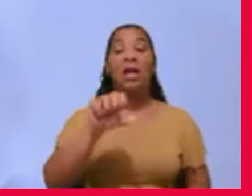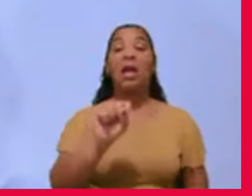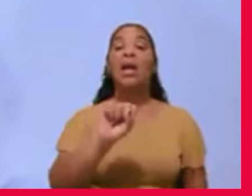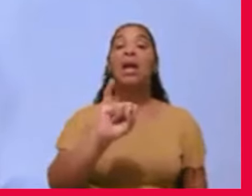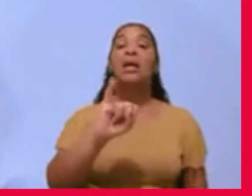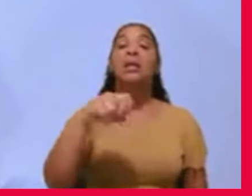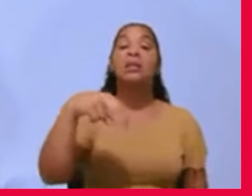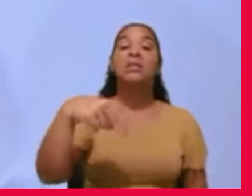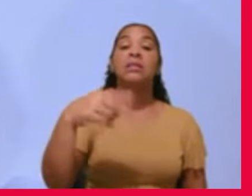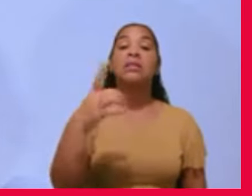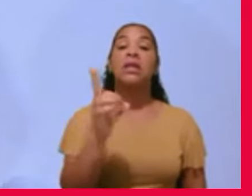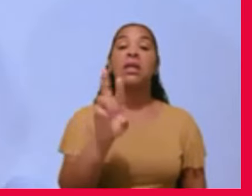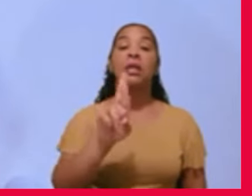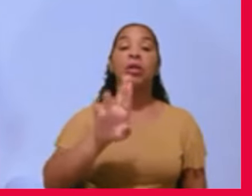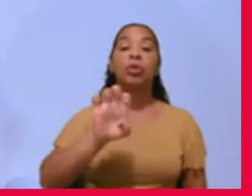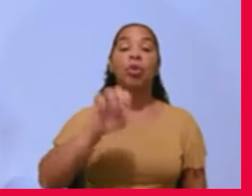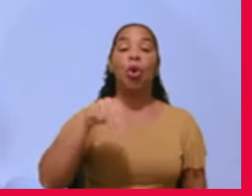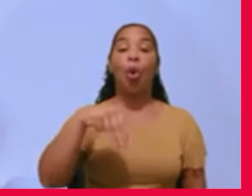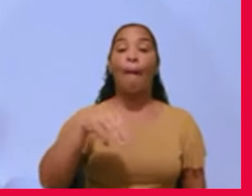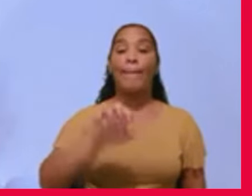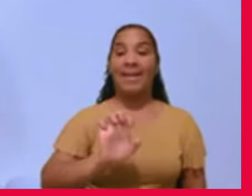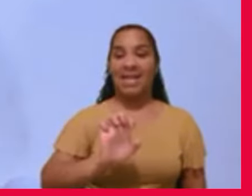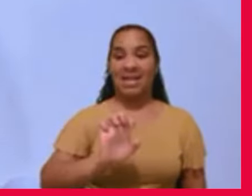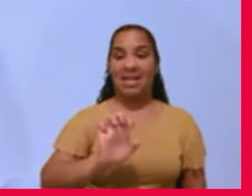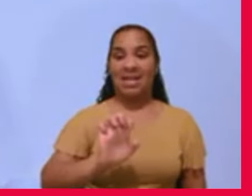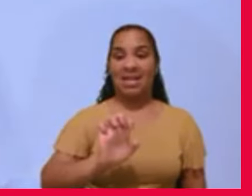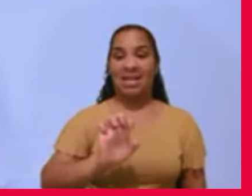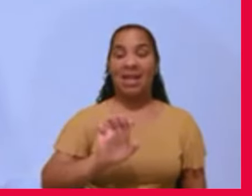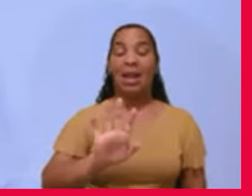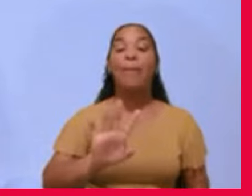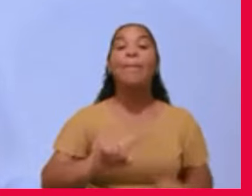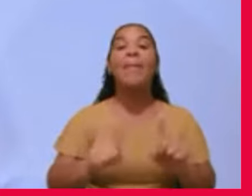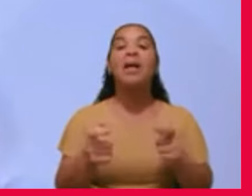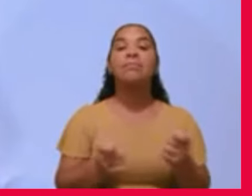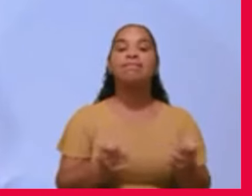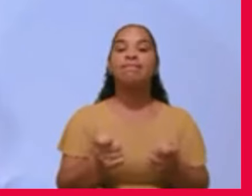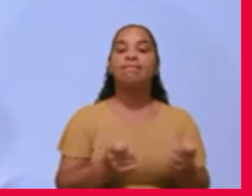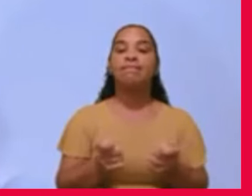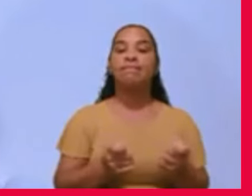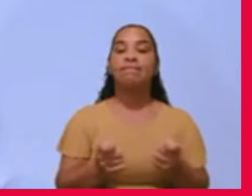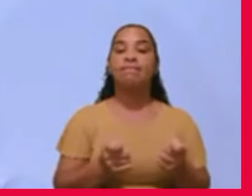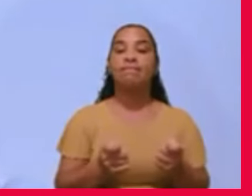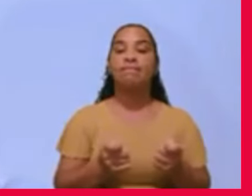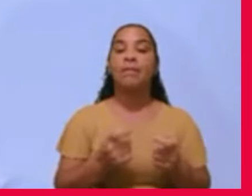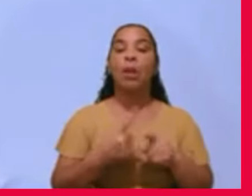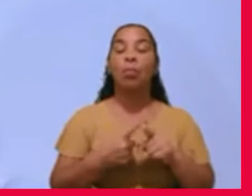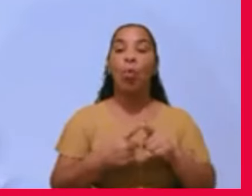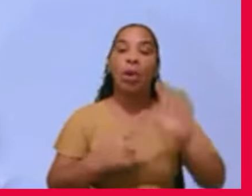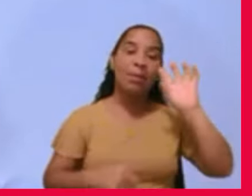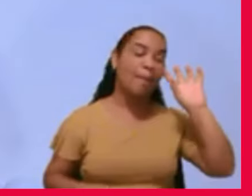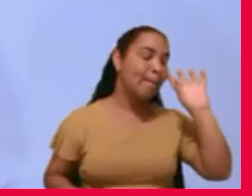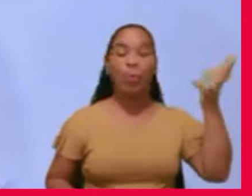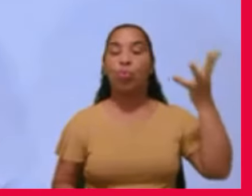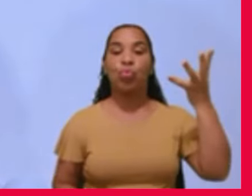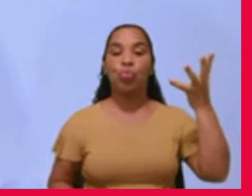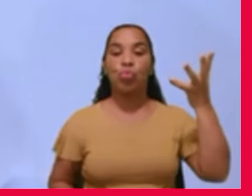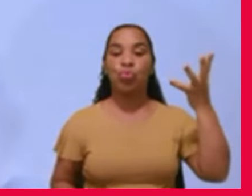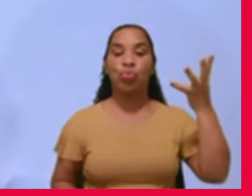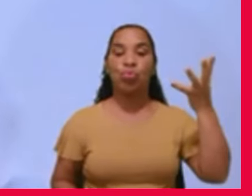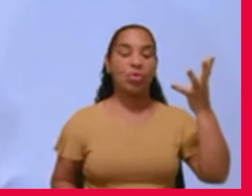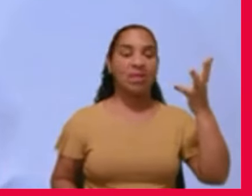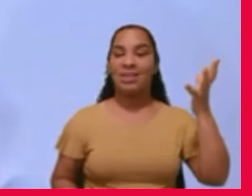O distúrbio não chega a manifestar-se de uma forma perturbadora dos